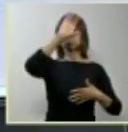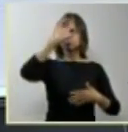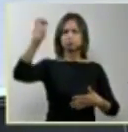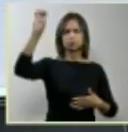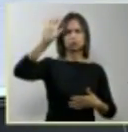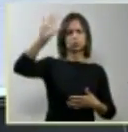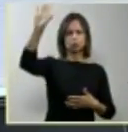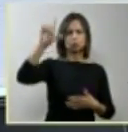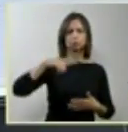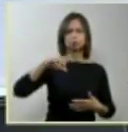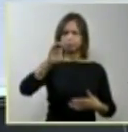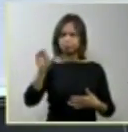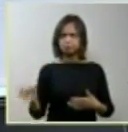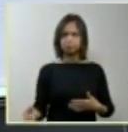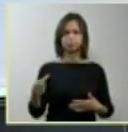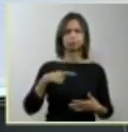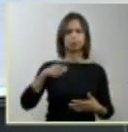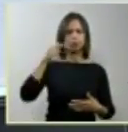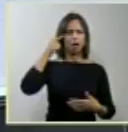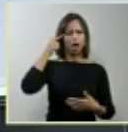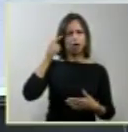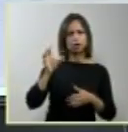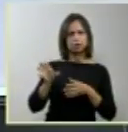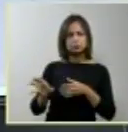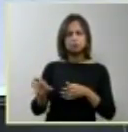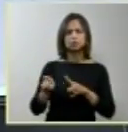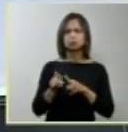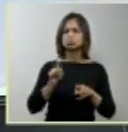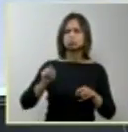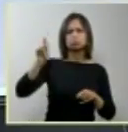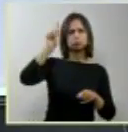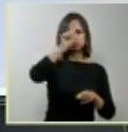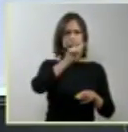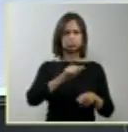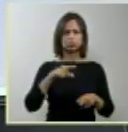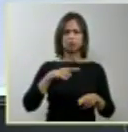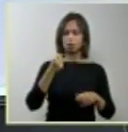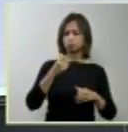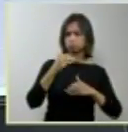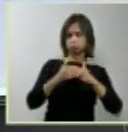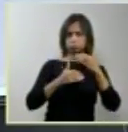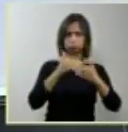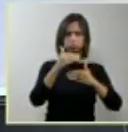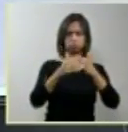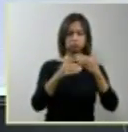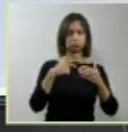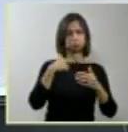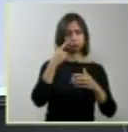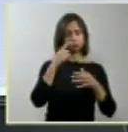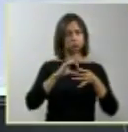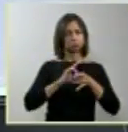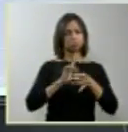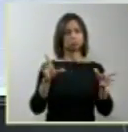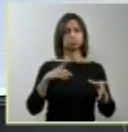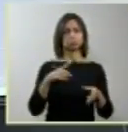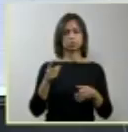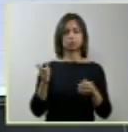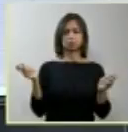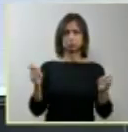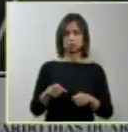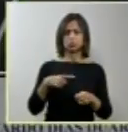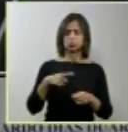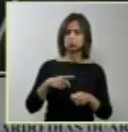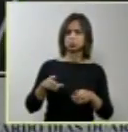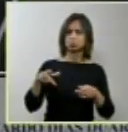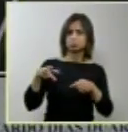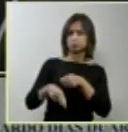desenvolvidos e 20% daqueles em desenvolvimento permitiam a interrupção de gravidez